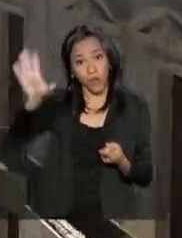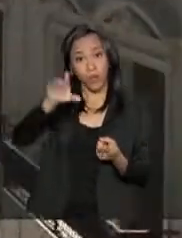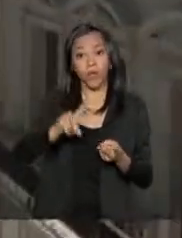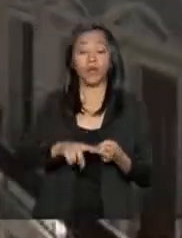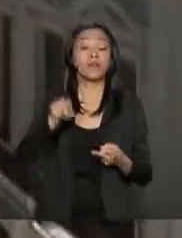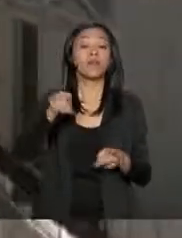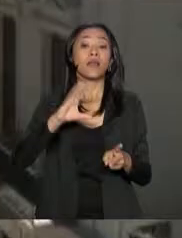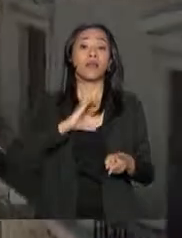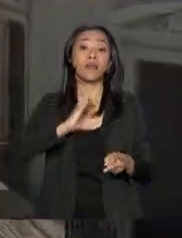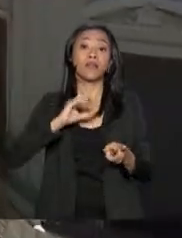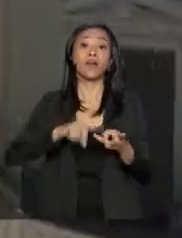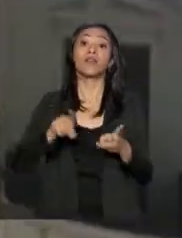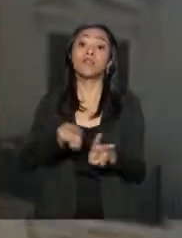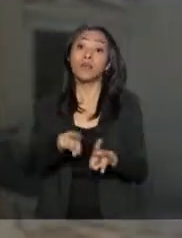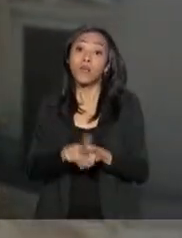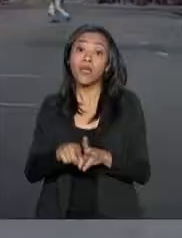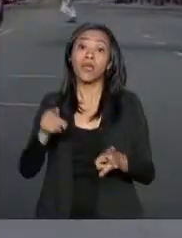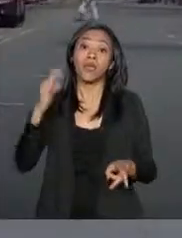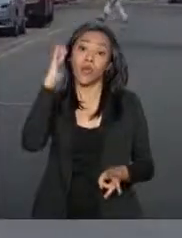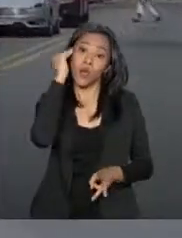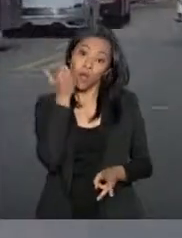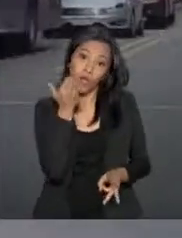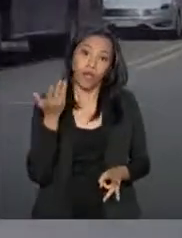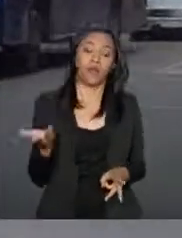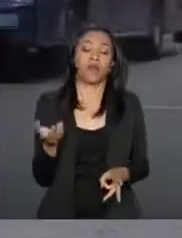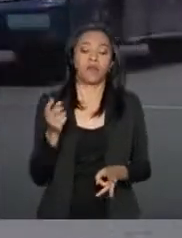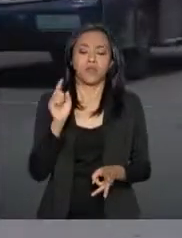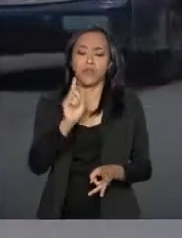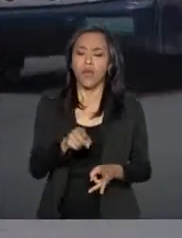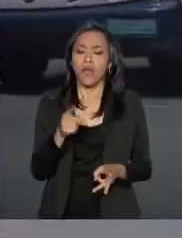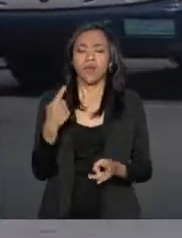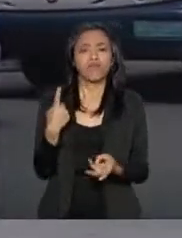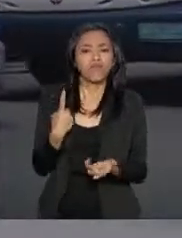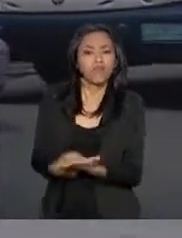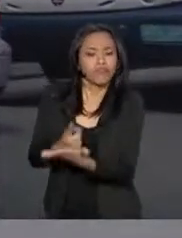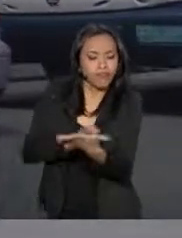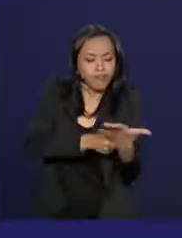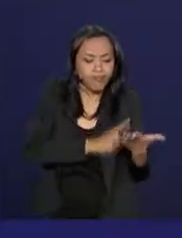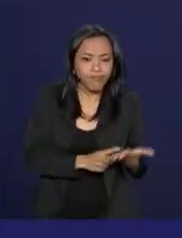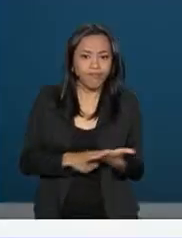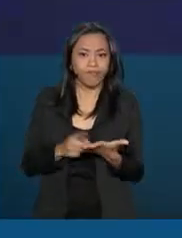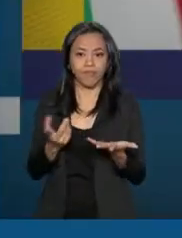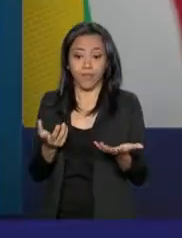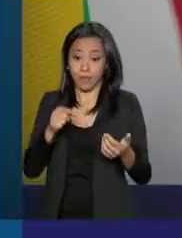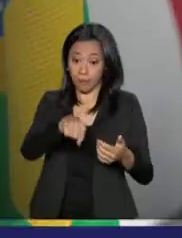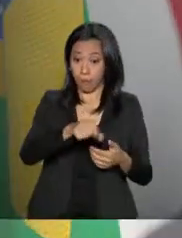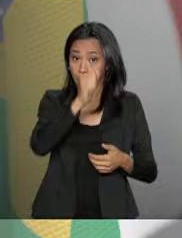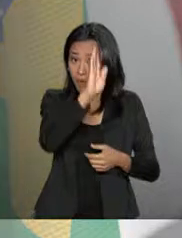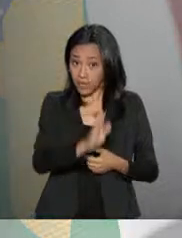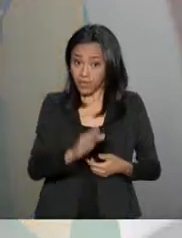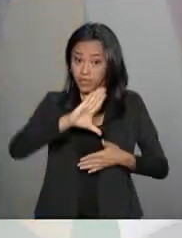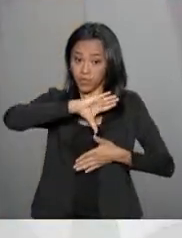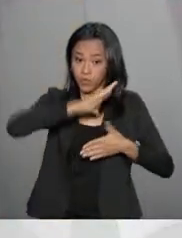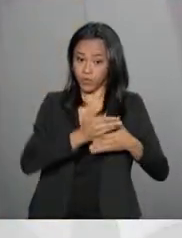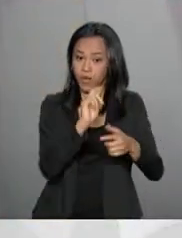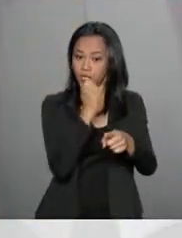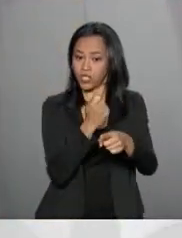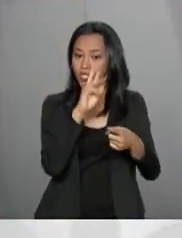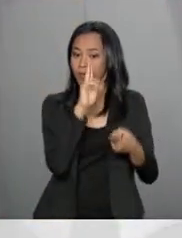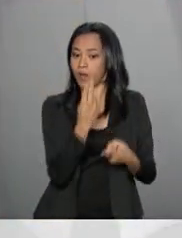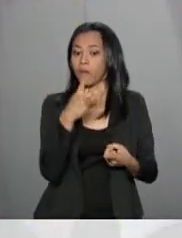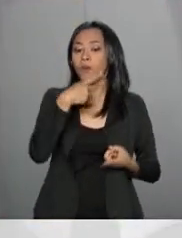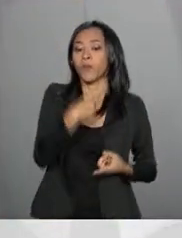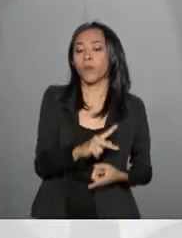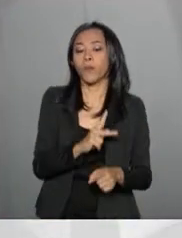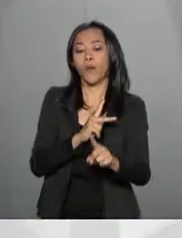fortalecer tratativas em temas intra-bloco, ou seja, entre os países-membro. Brasil, Argentina, Paraguai,